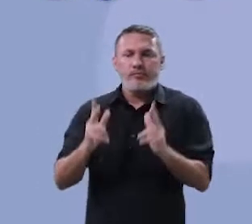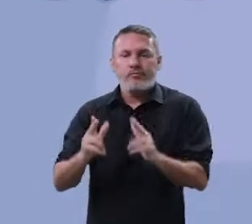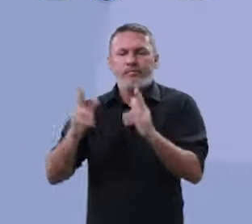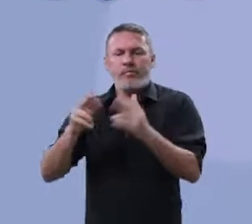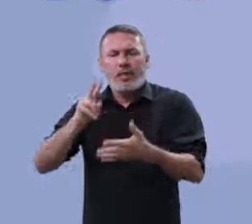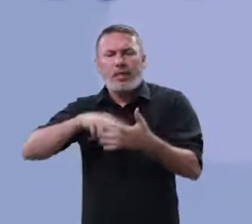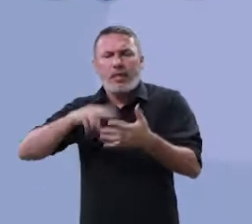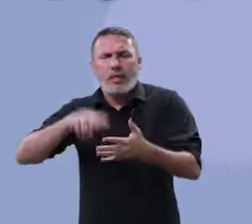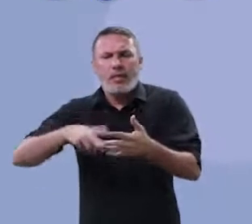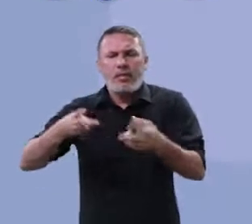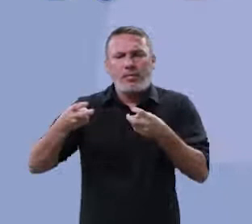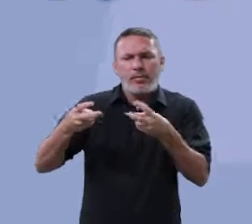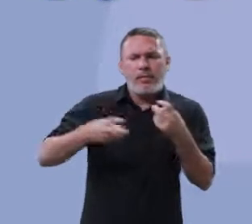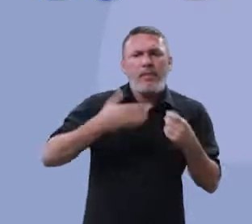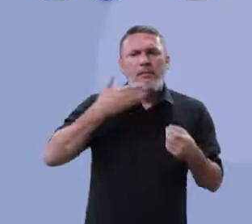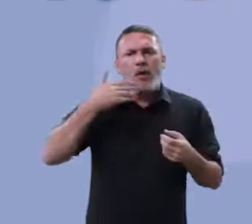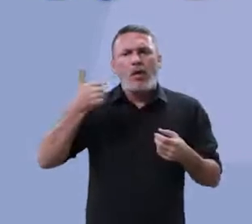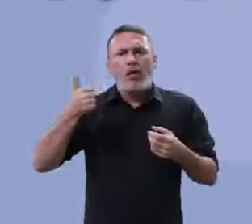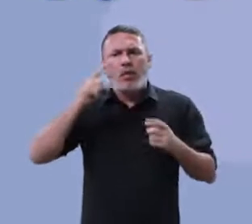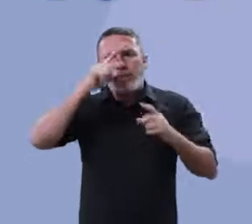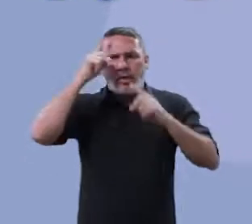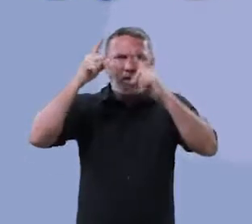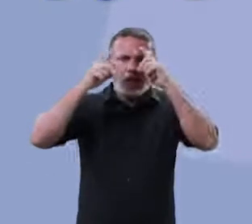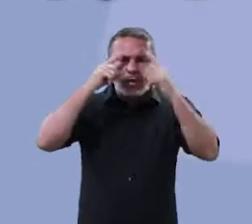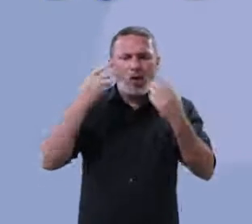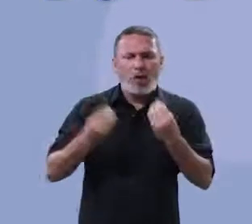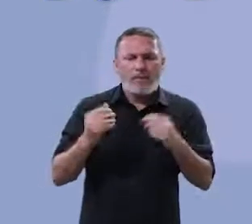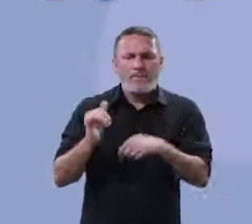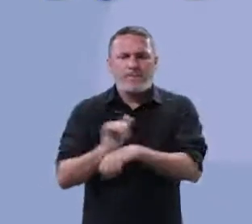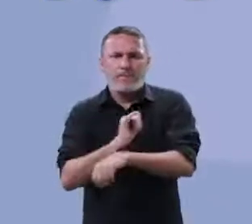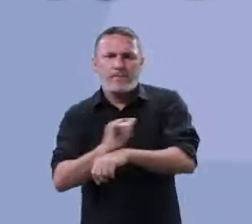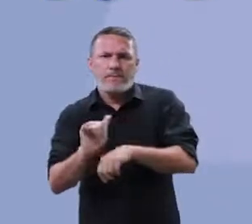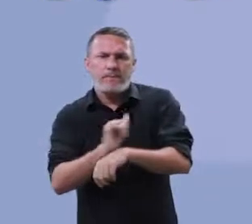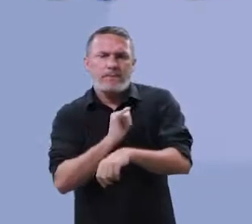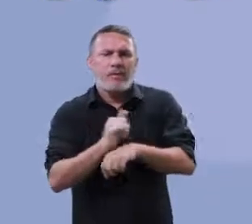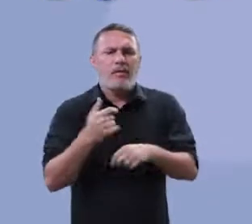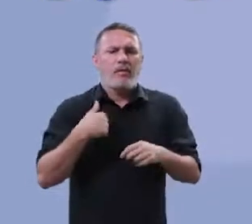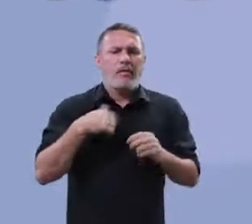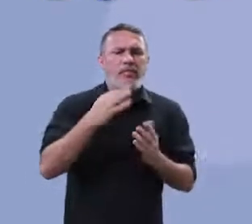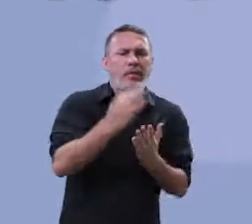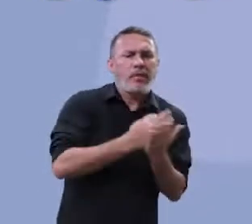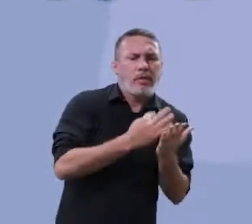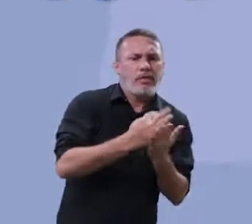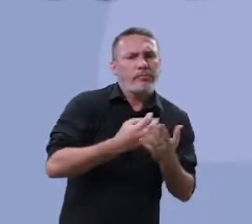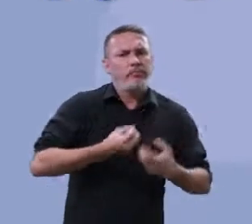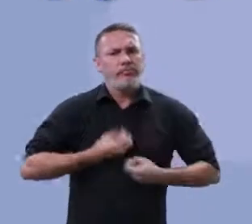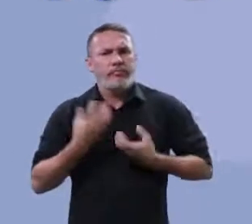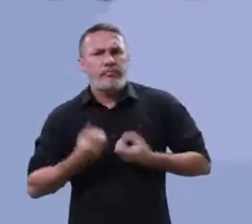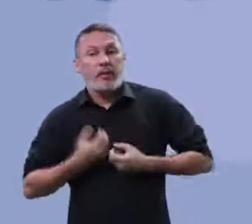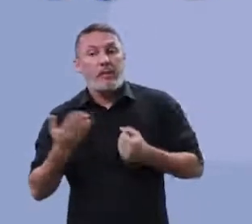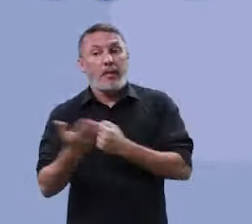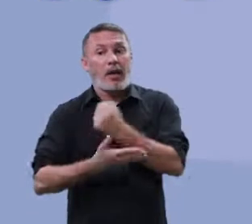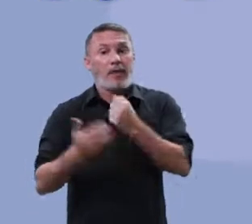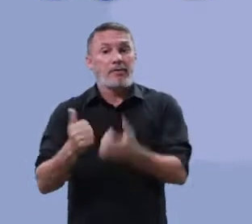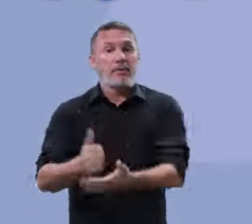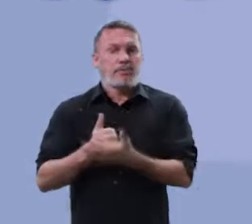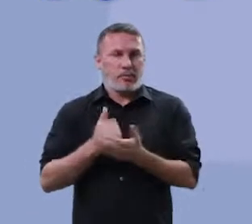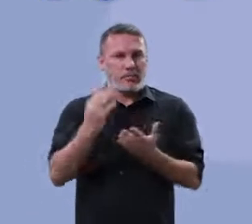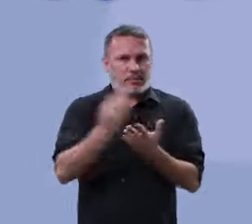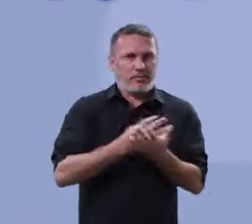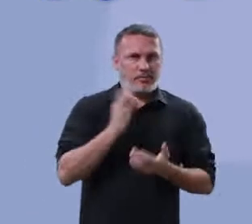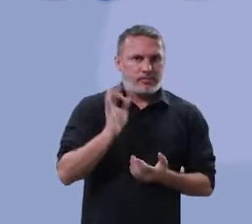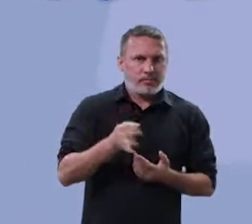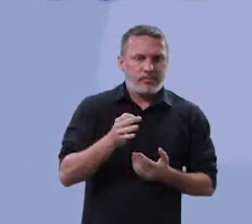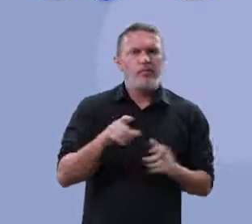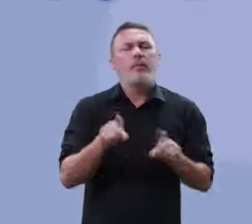trechos, como você melhorar as ideias ali, como você caminhar o seu texto com base no texto de